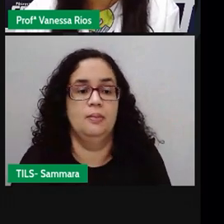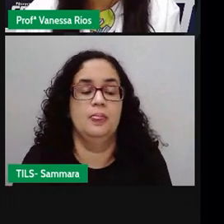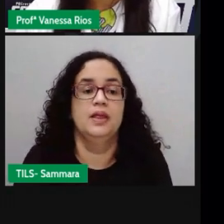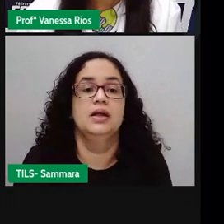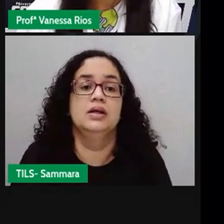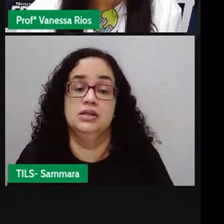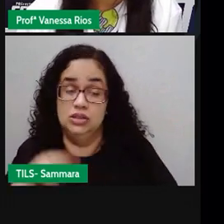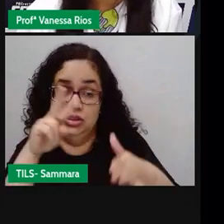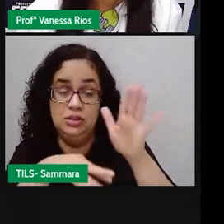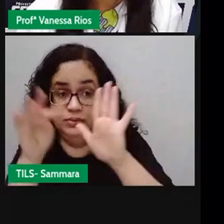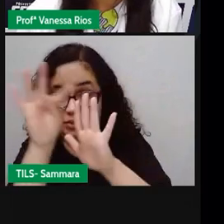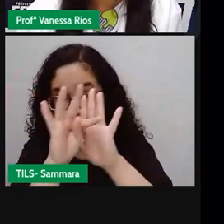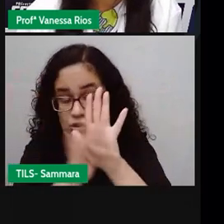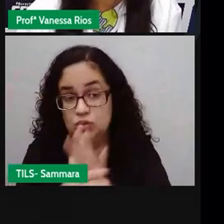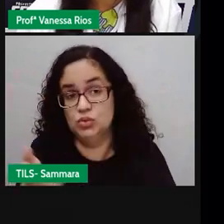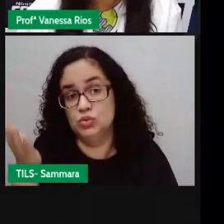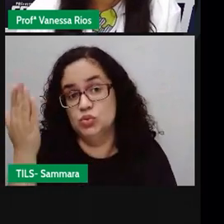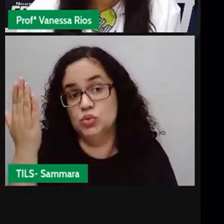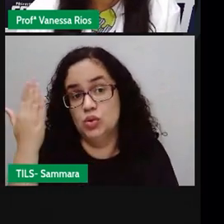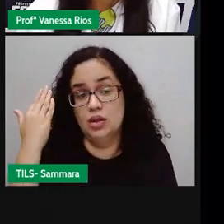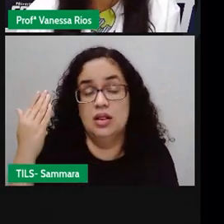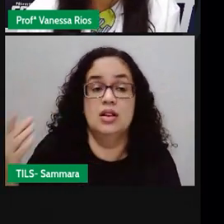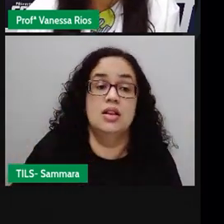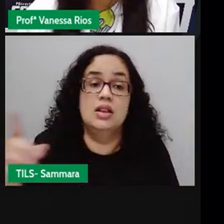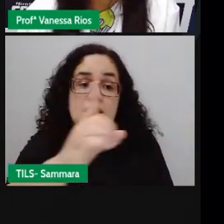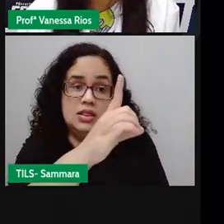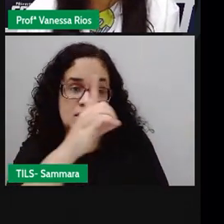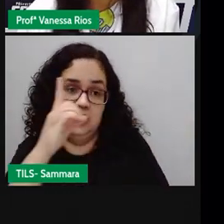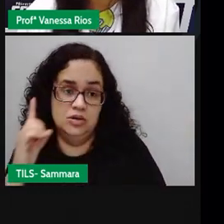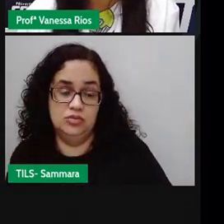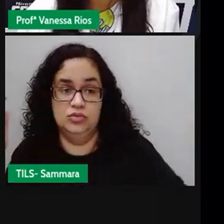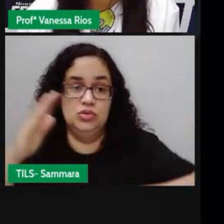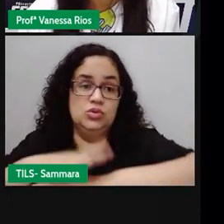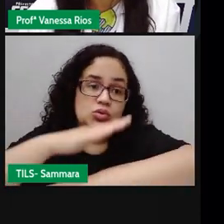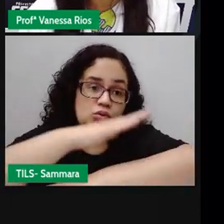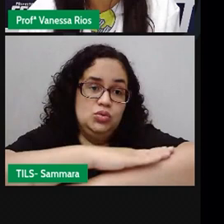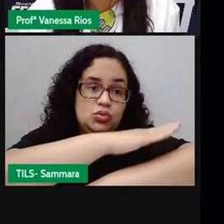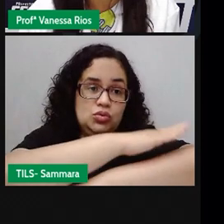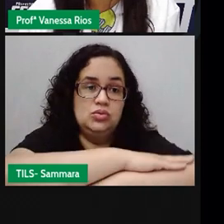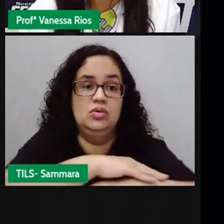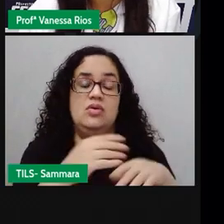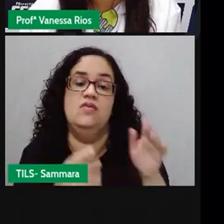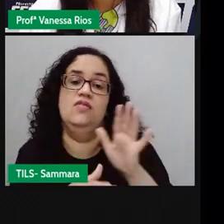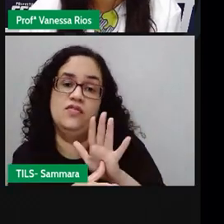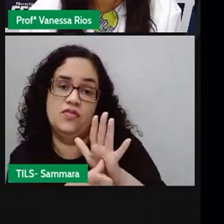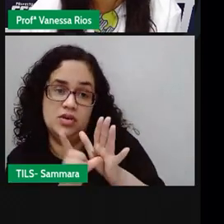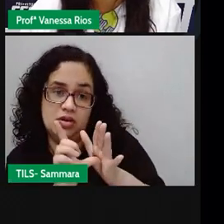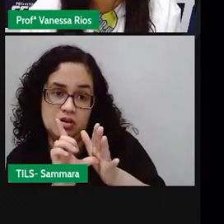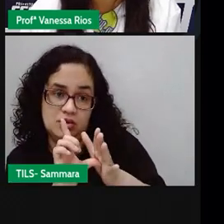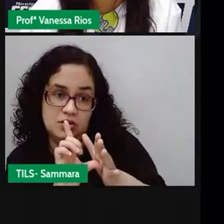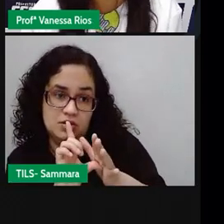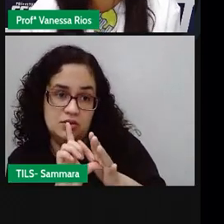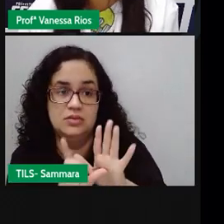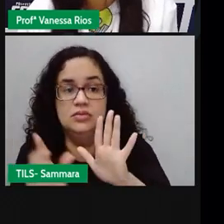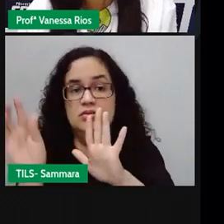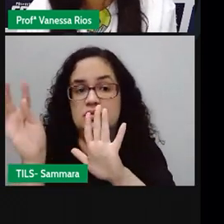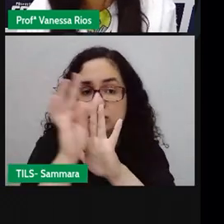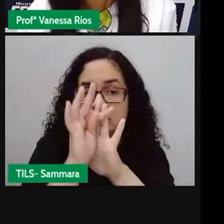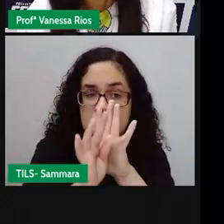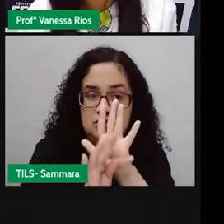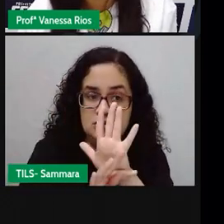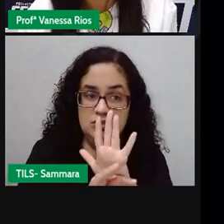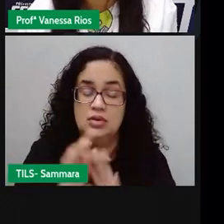gente já leu um trecho anterior que falava da volta, da queda do sapo e isso daí foi antes desse trecho, está